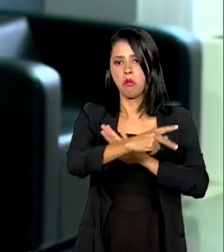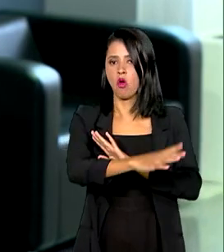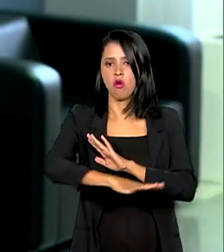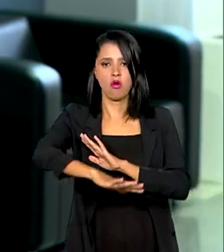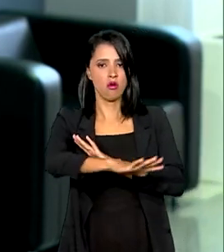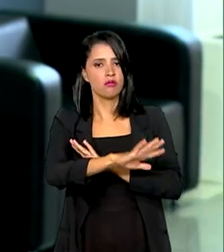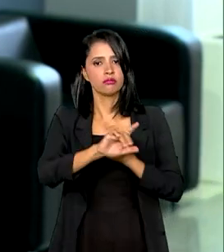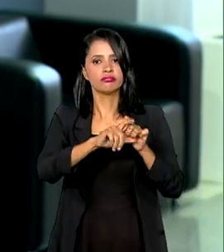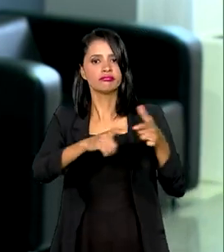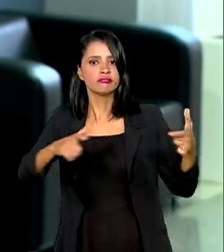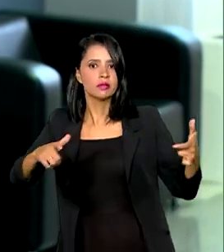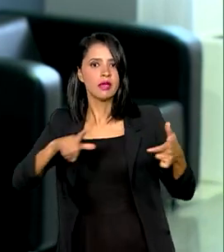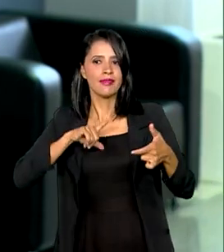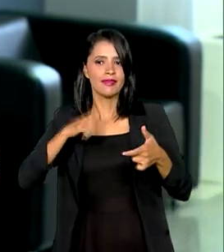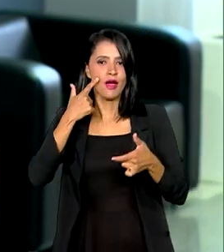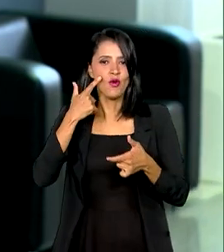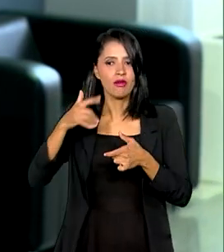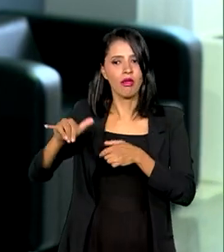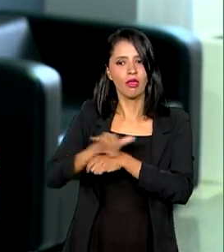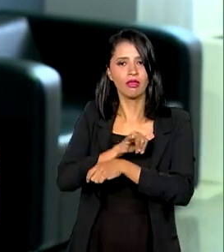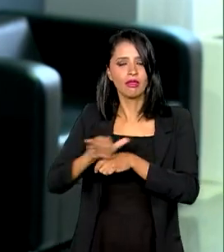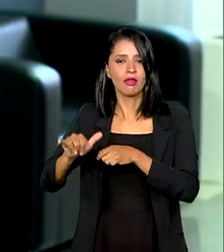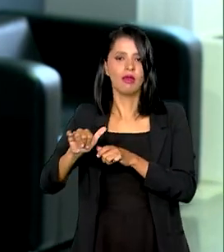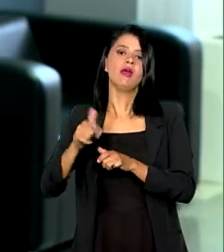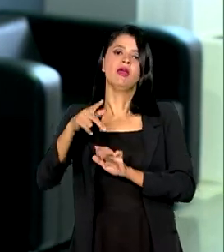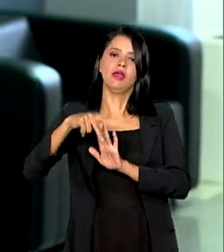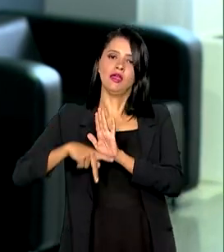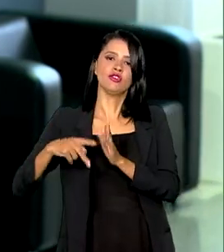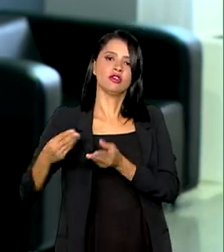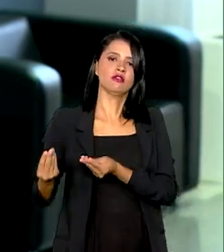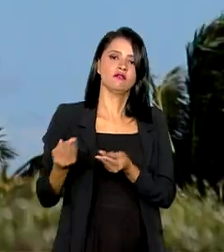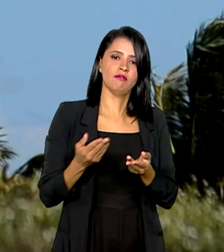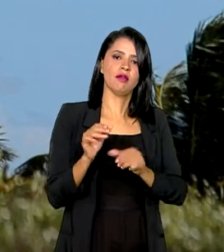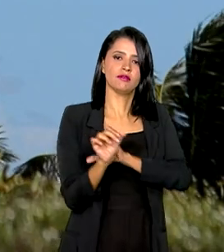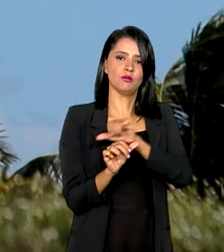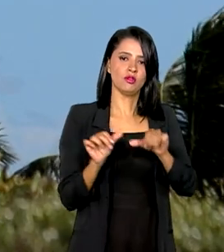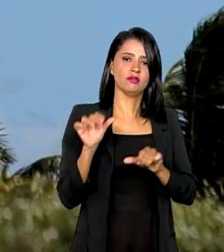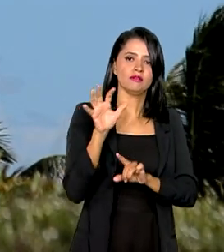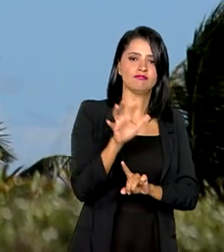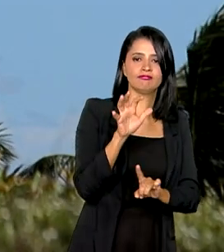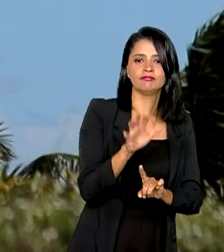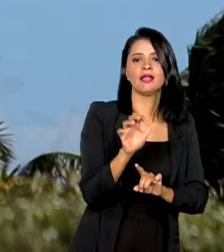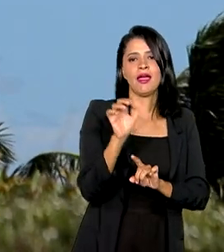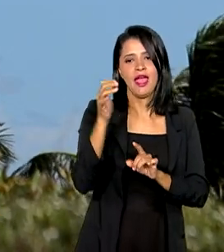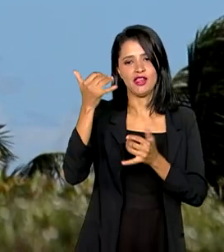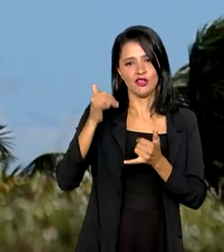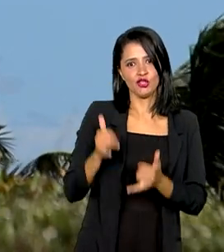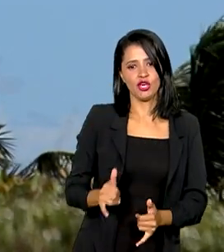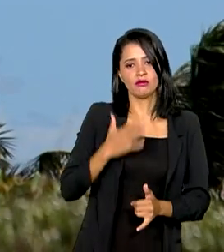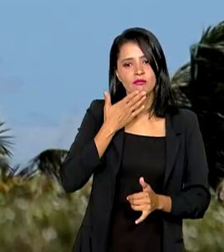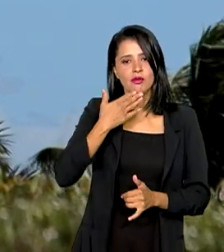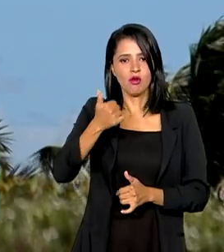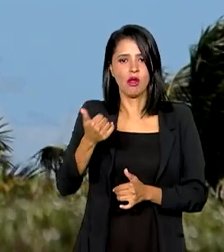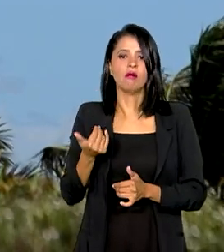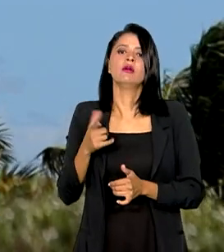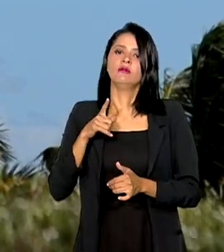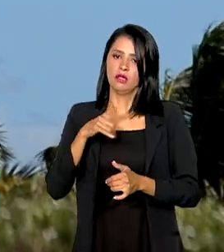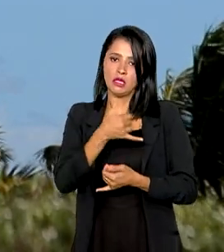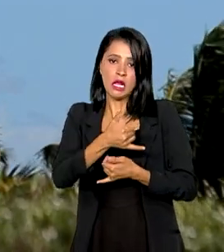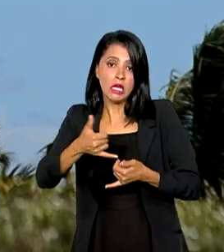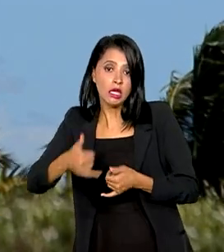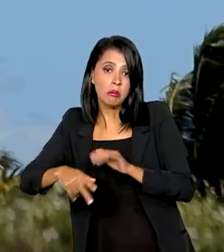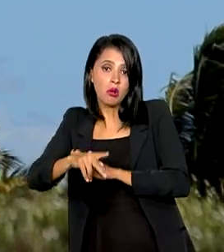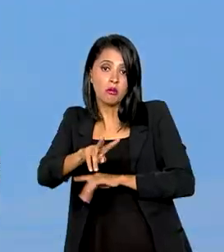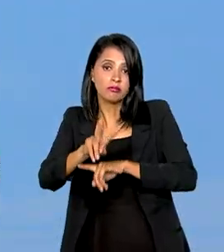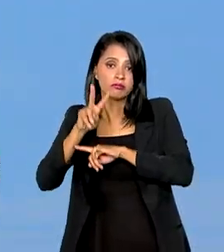ampliar as iniciativas que vão trazer a transição energética para o país. Serão disponibilizadas linhas de crédito a custo